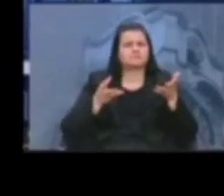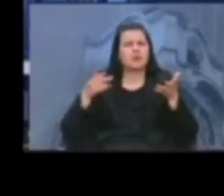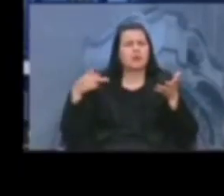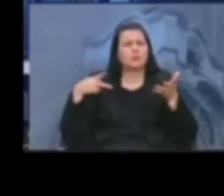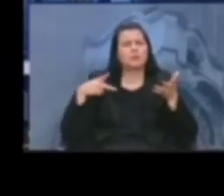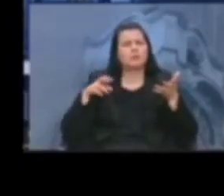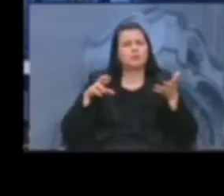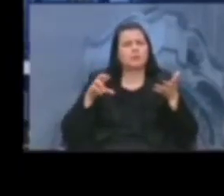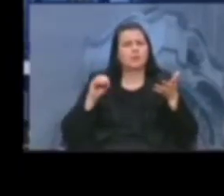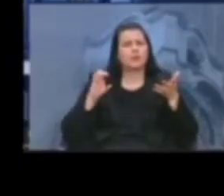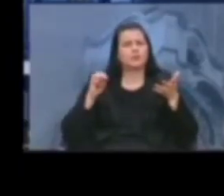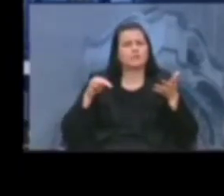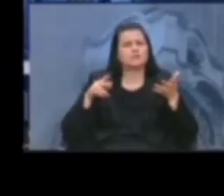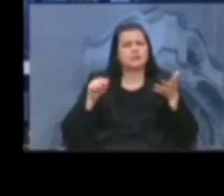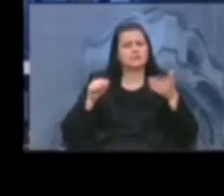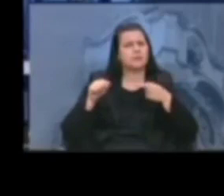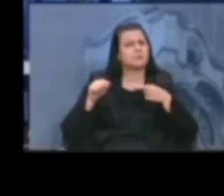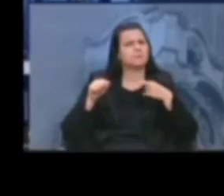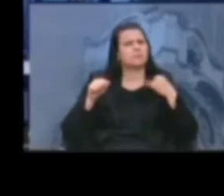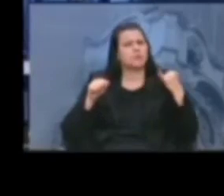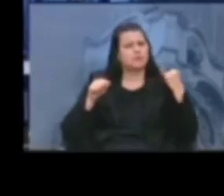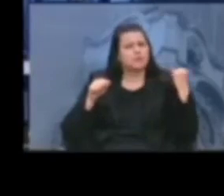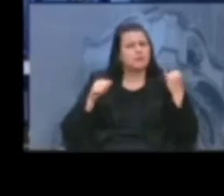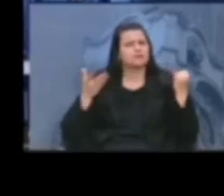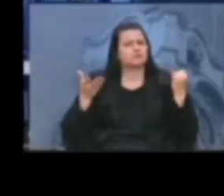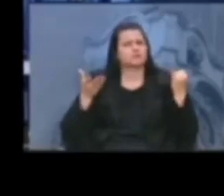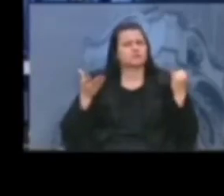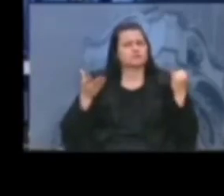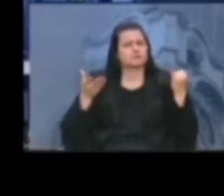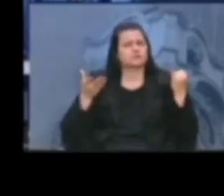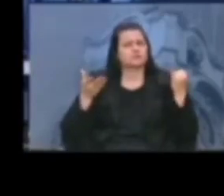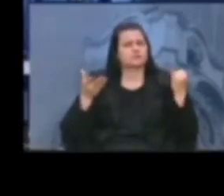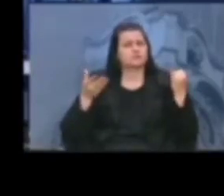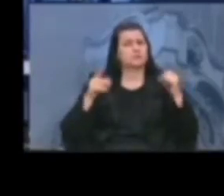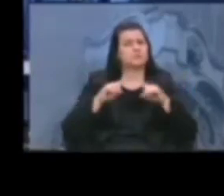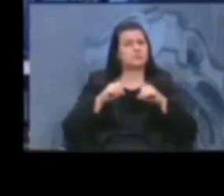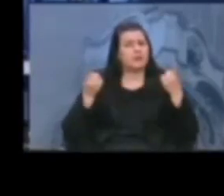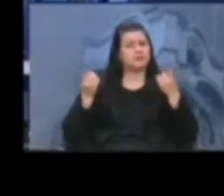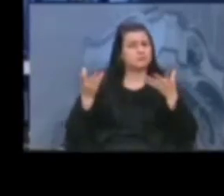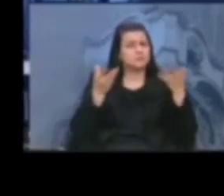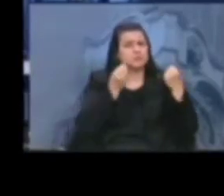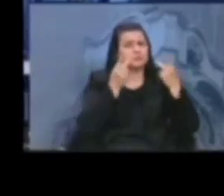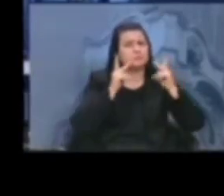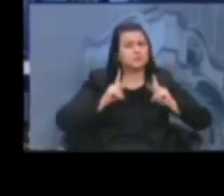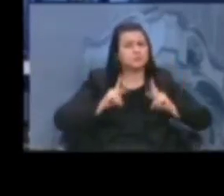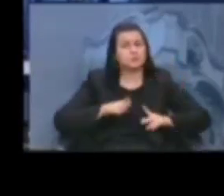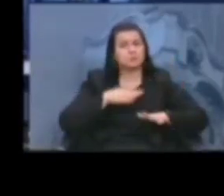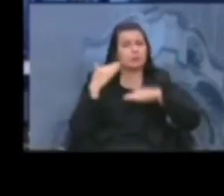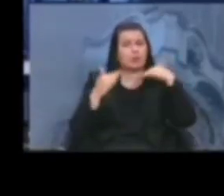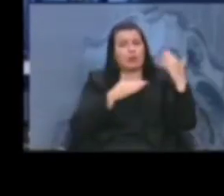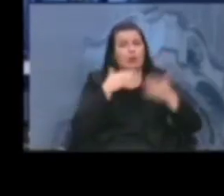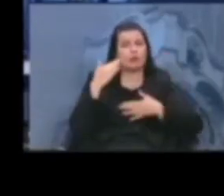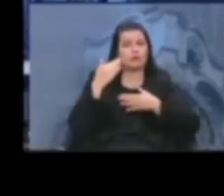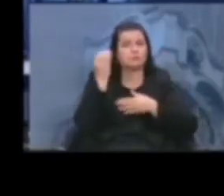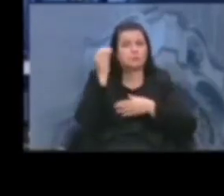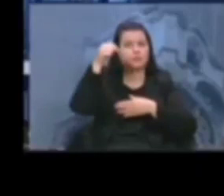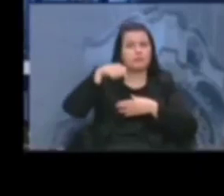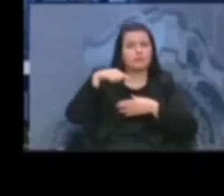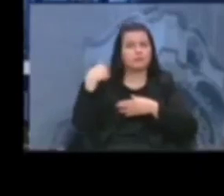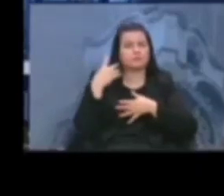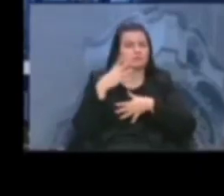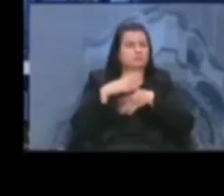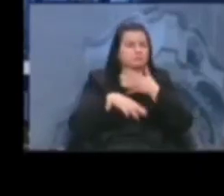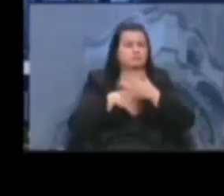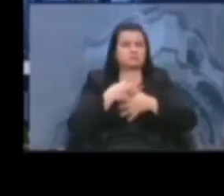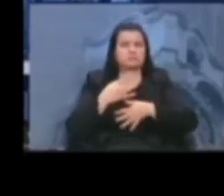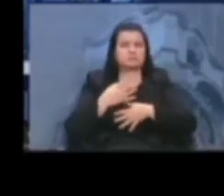num momento em que nós batemos recordes de mortes em Porto Alegre, em que estamos nesse caos, em que nós não